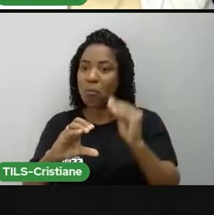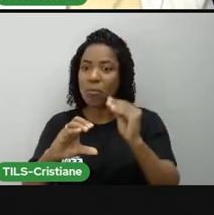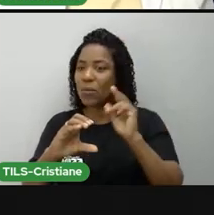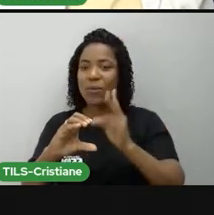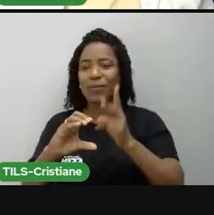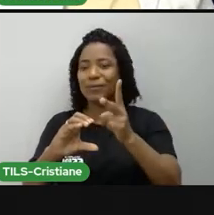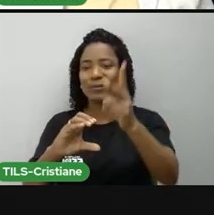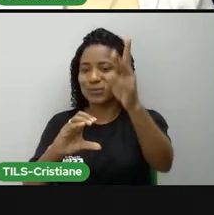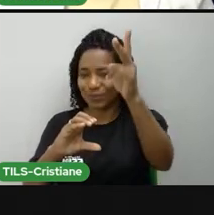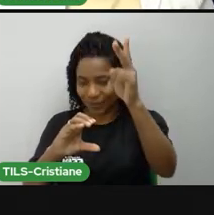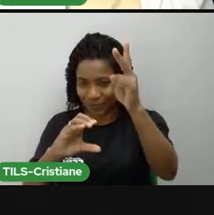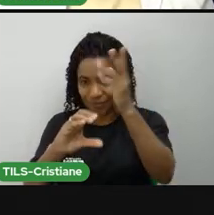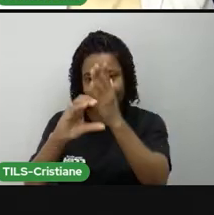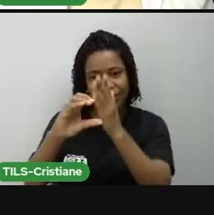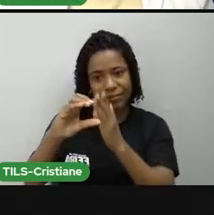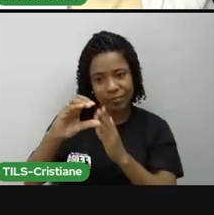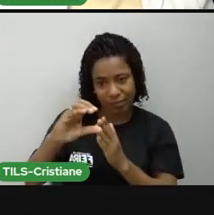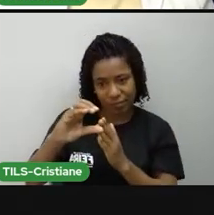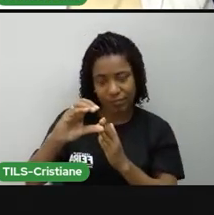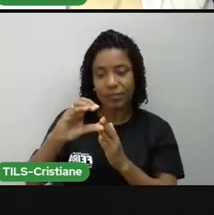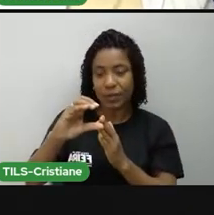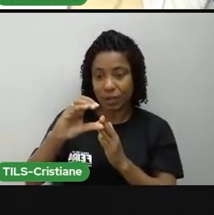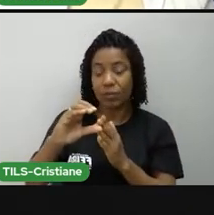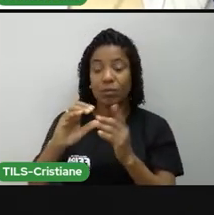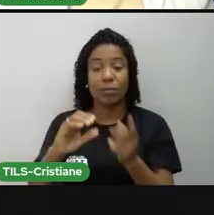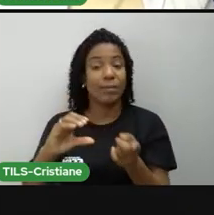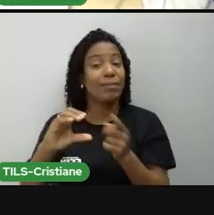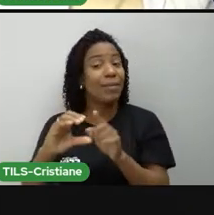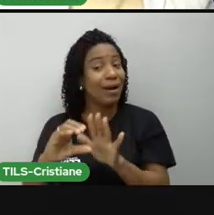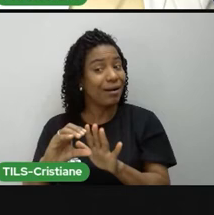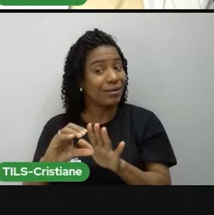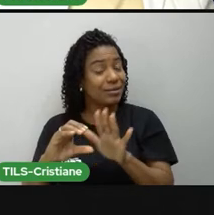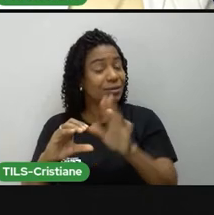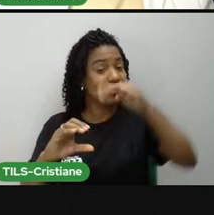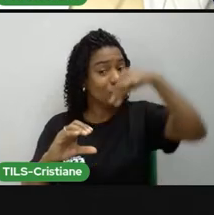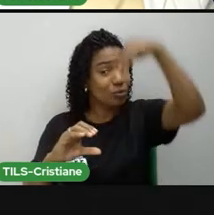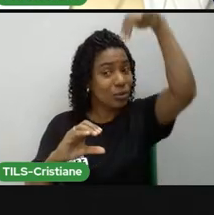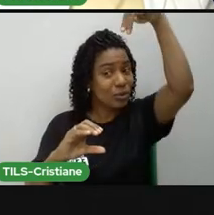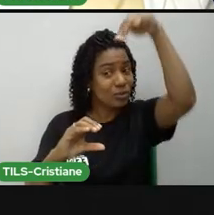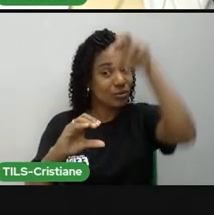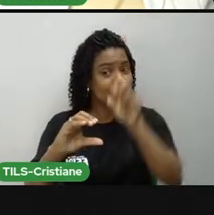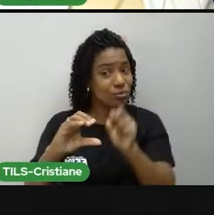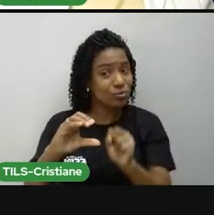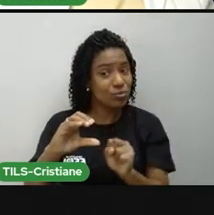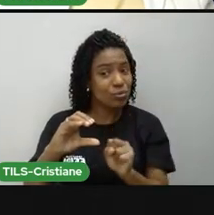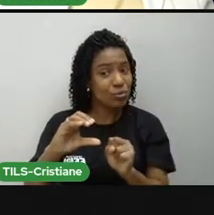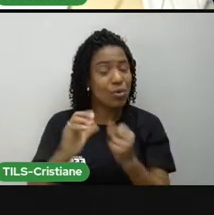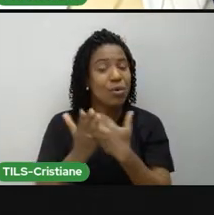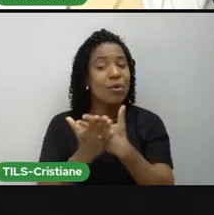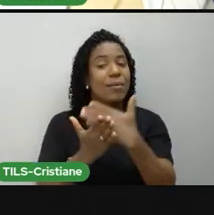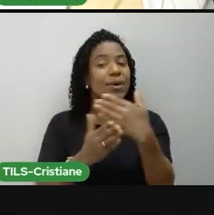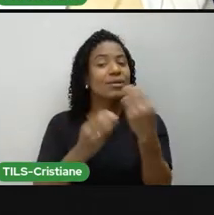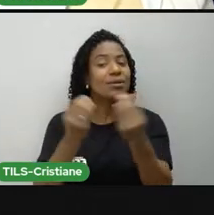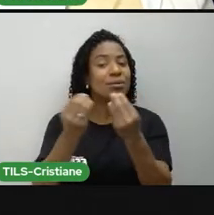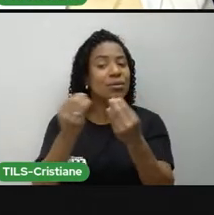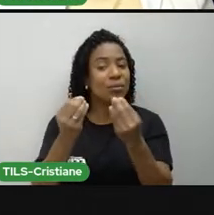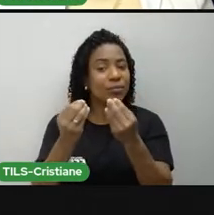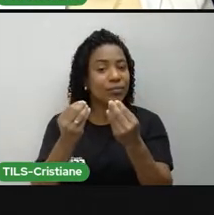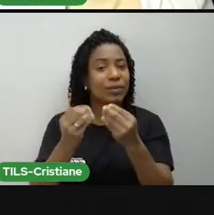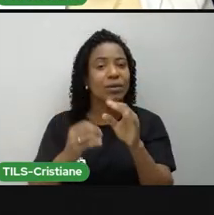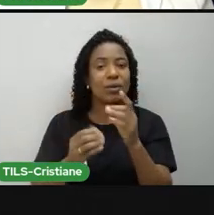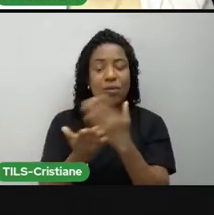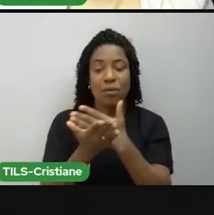norte e do inverno no hemisfério sul. Quando é que isso começa a aparecer normalmente? No dia